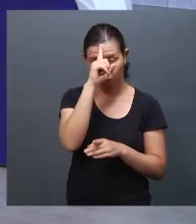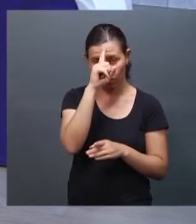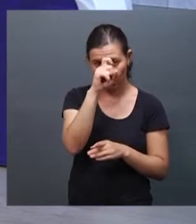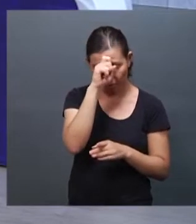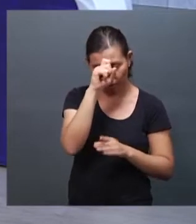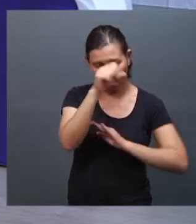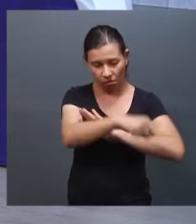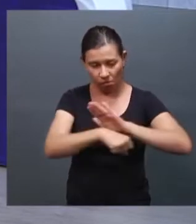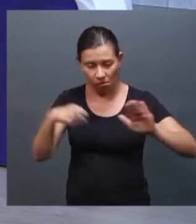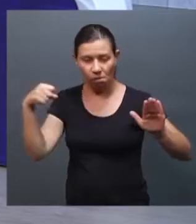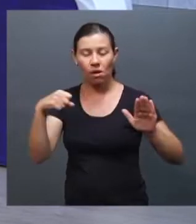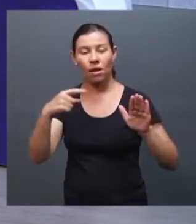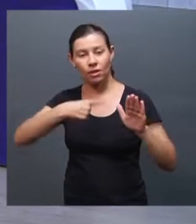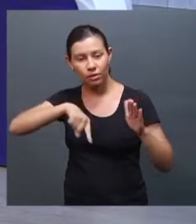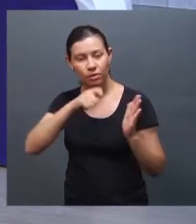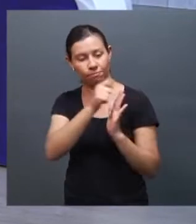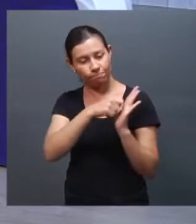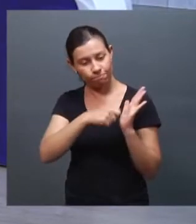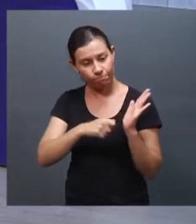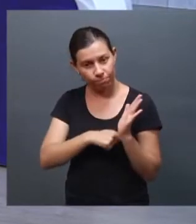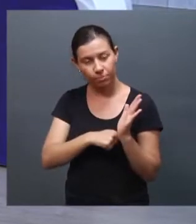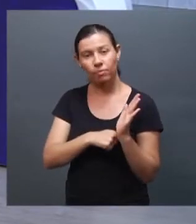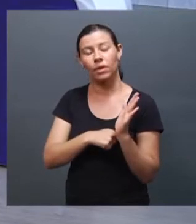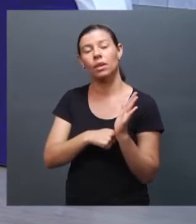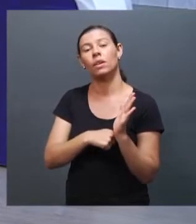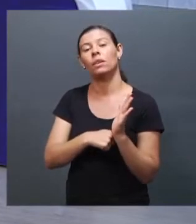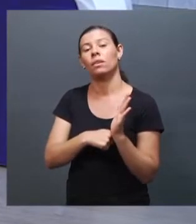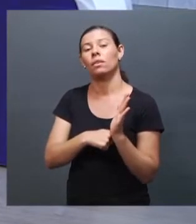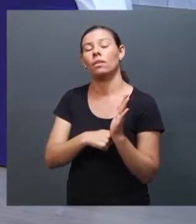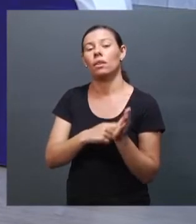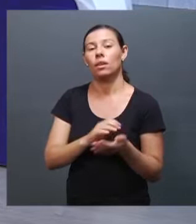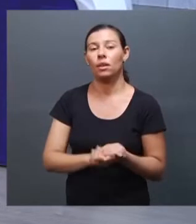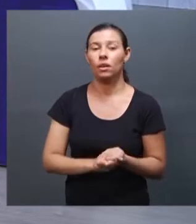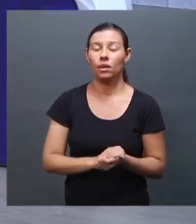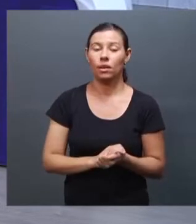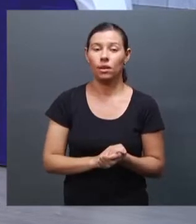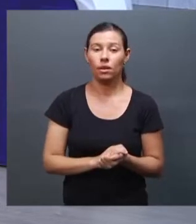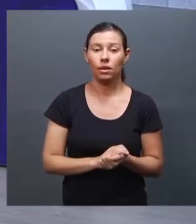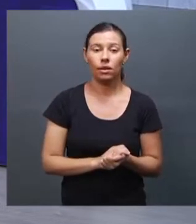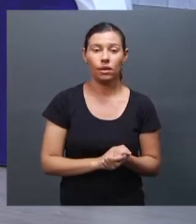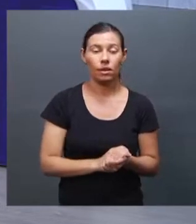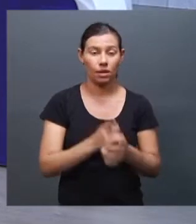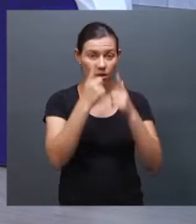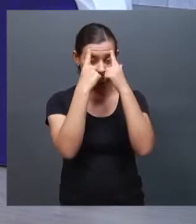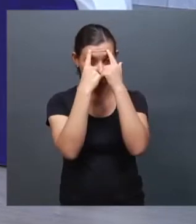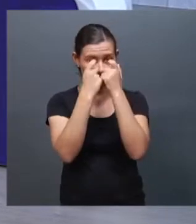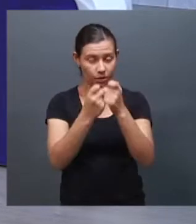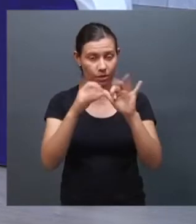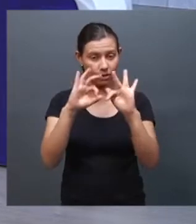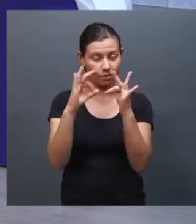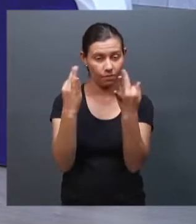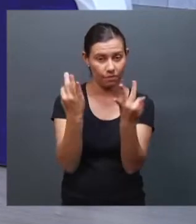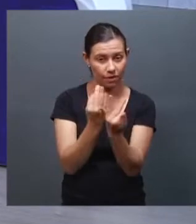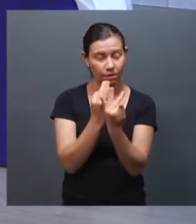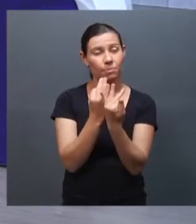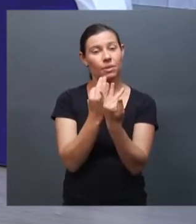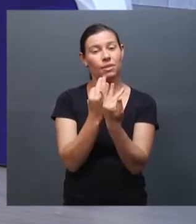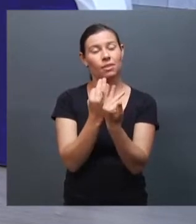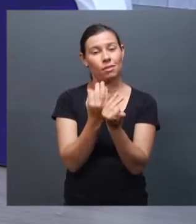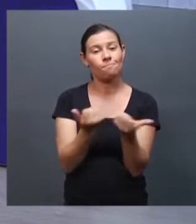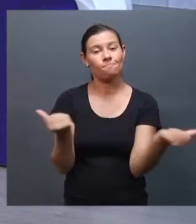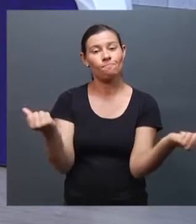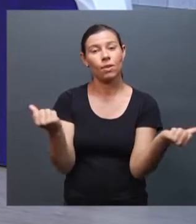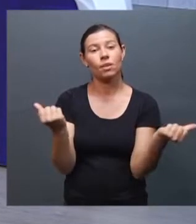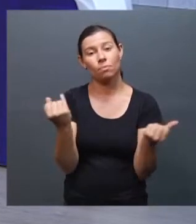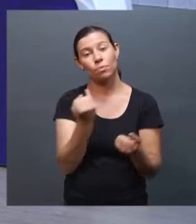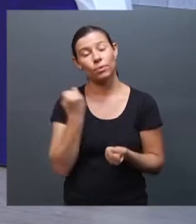formas de violência. Isso, para nós, a violência, todas as violências, mas a violência produzida na família é uma violência muito